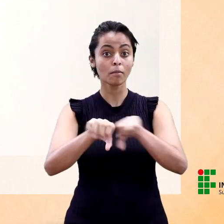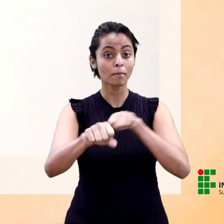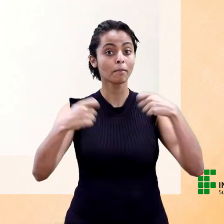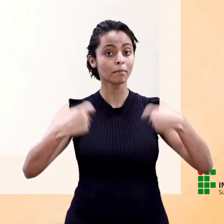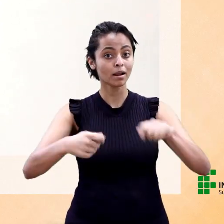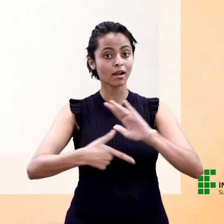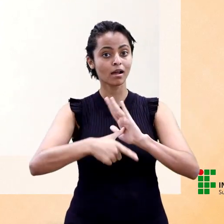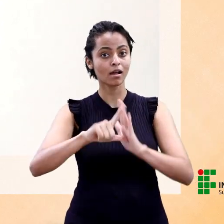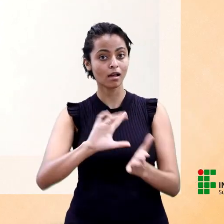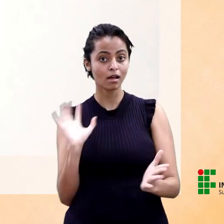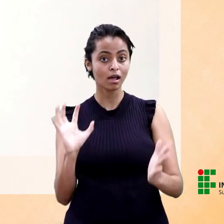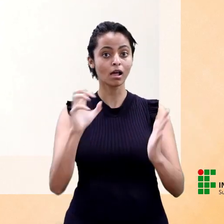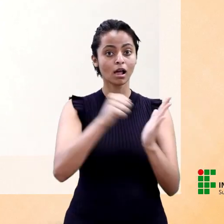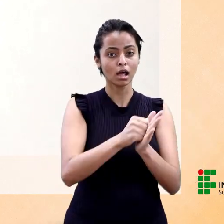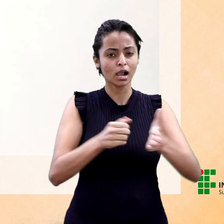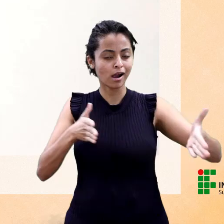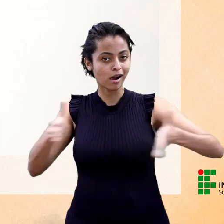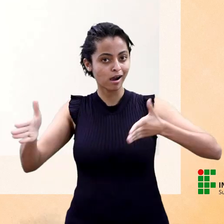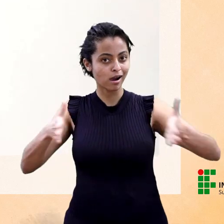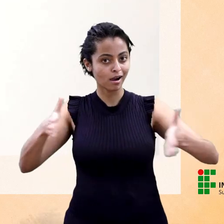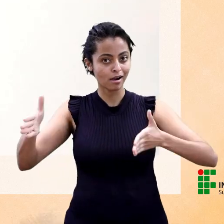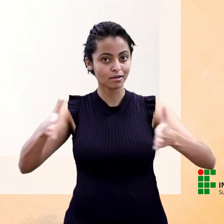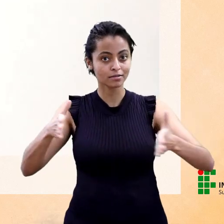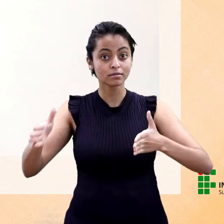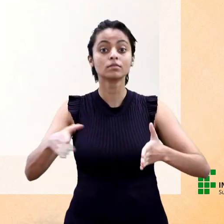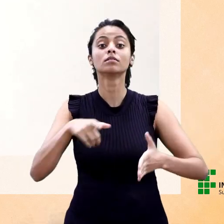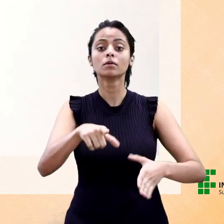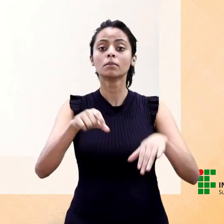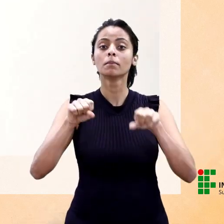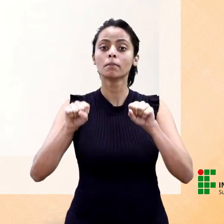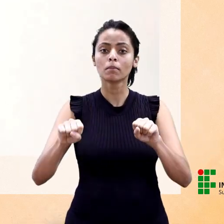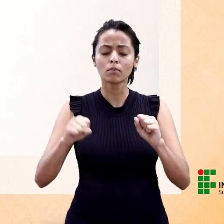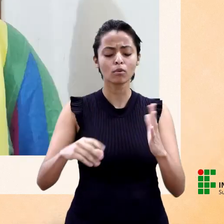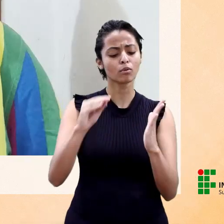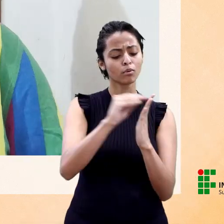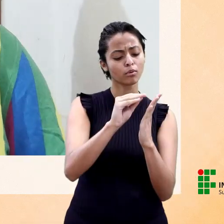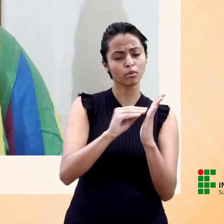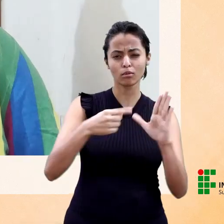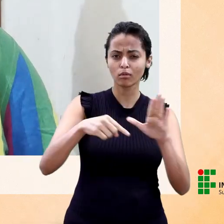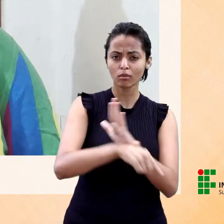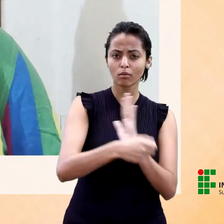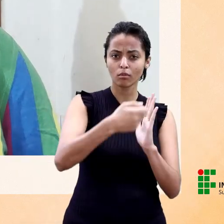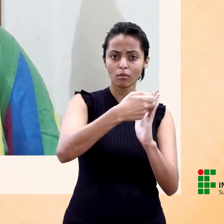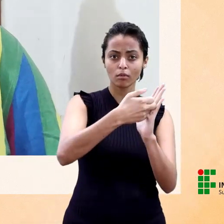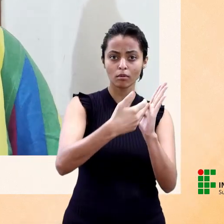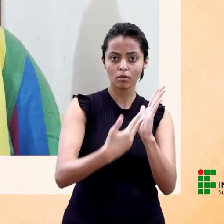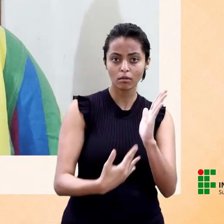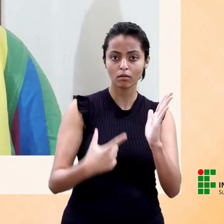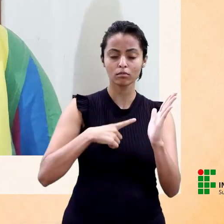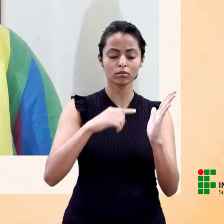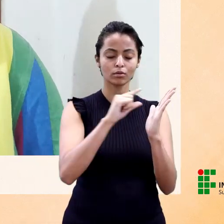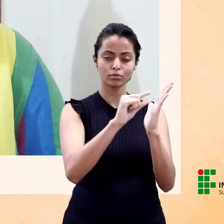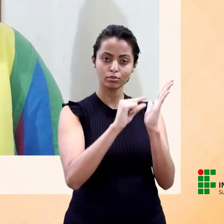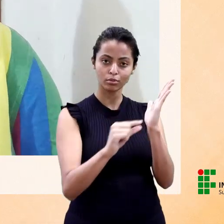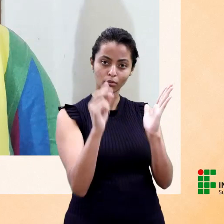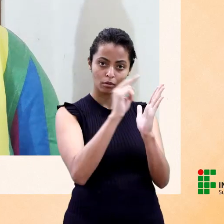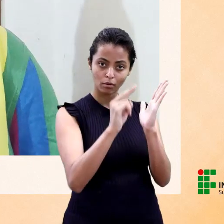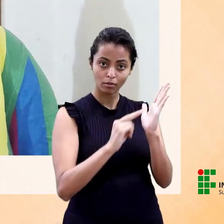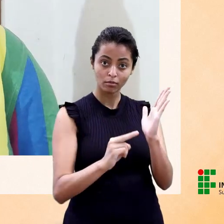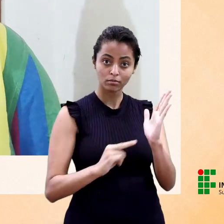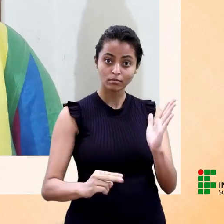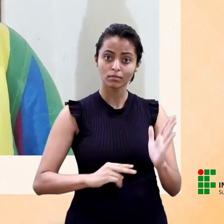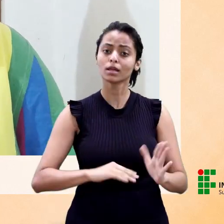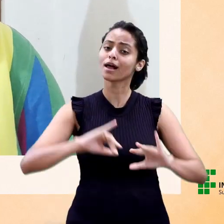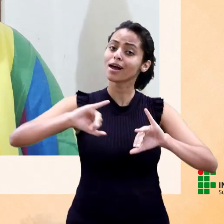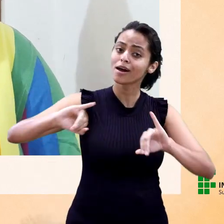direito a certificado quem fizer sua inscrição no prazo informado. Você pode encontrar mais informações em